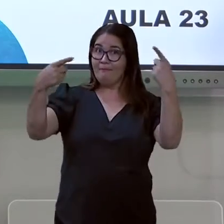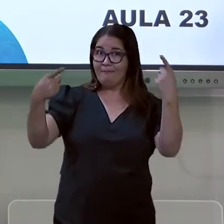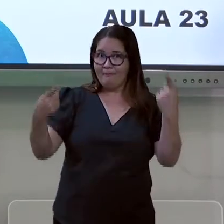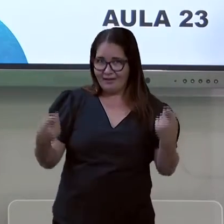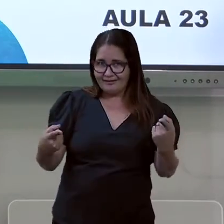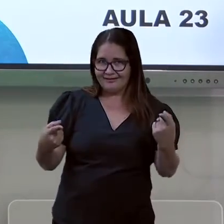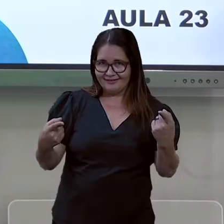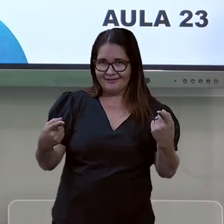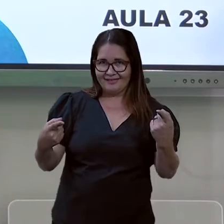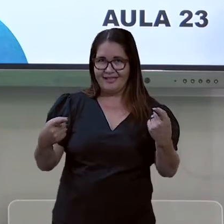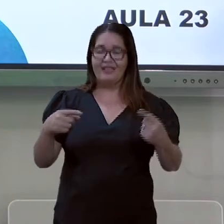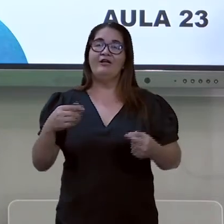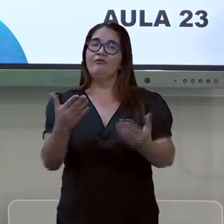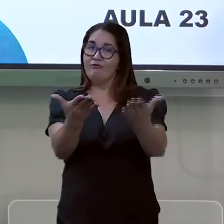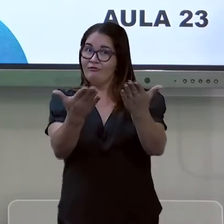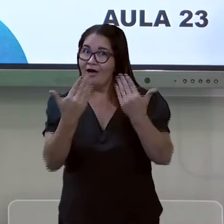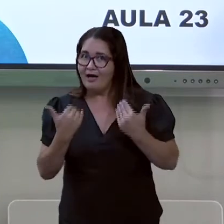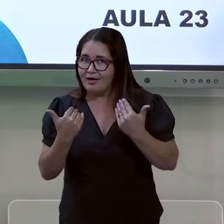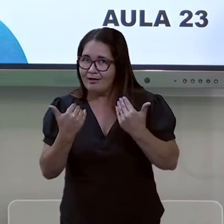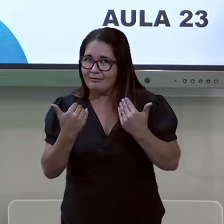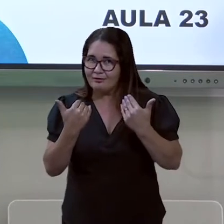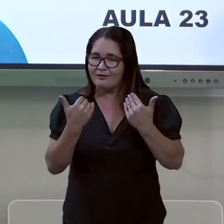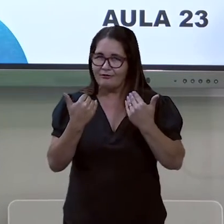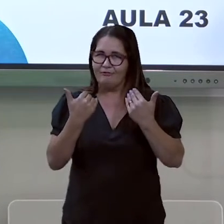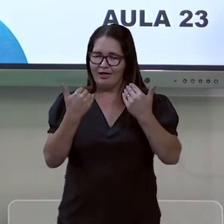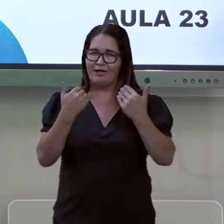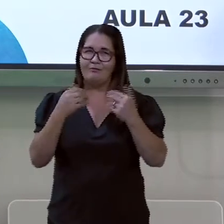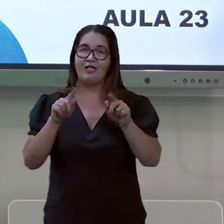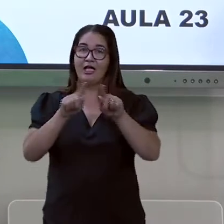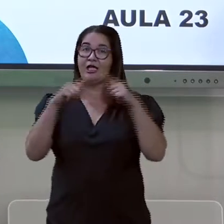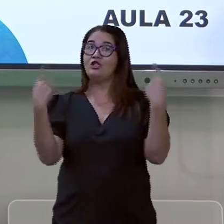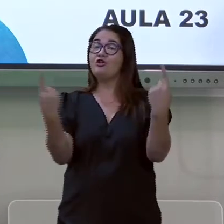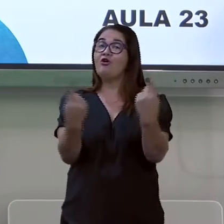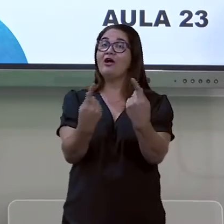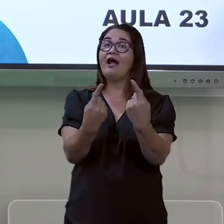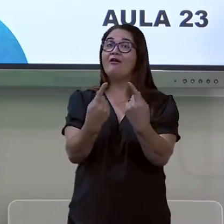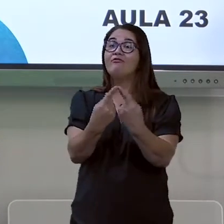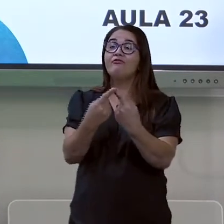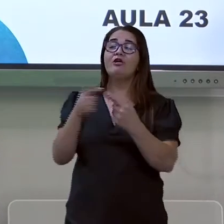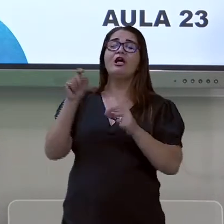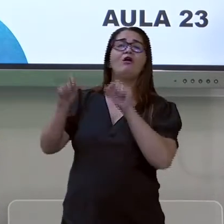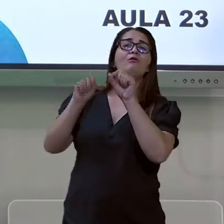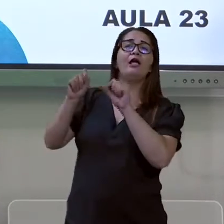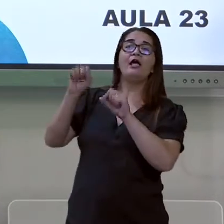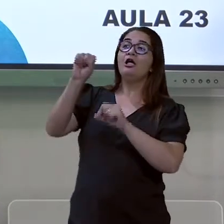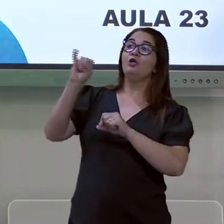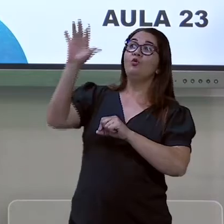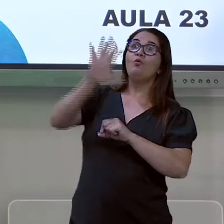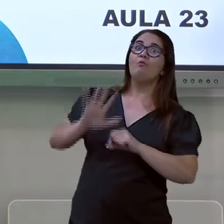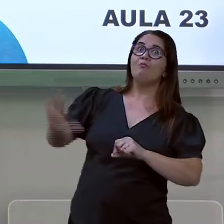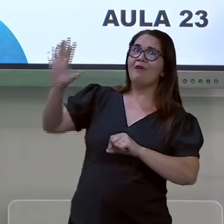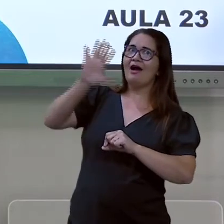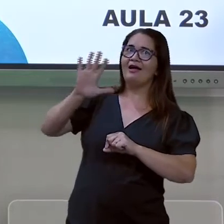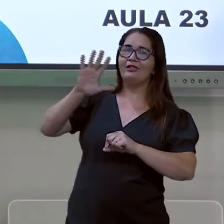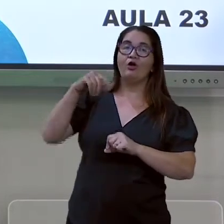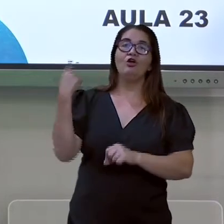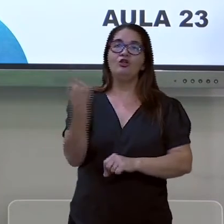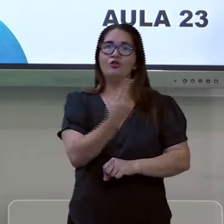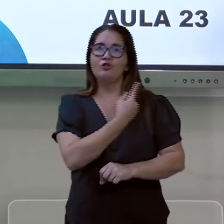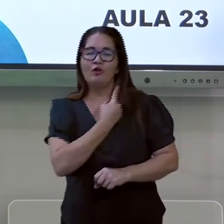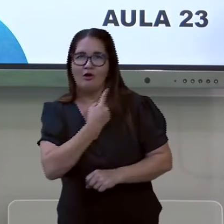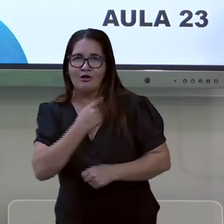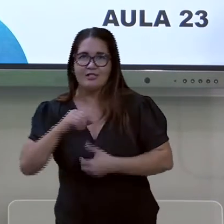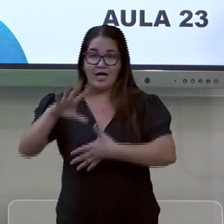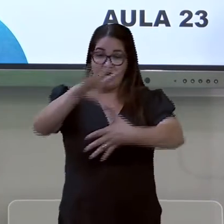Mas vamos lá na geografia, né, galera? A nossa América é a América do Sul.